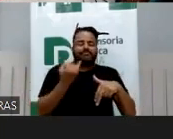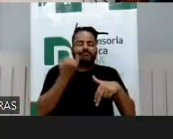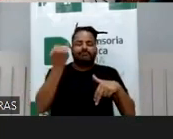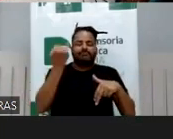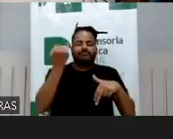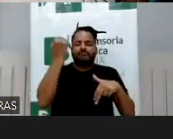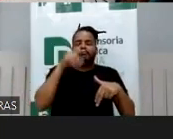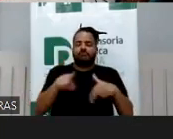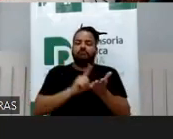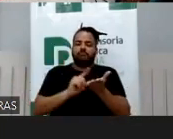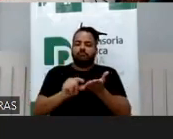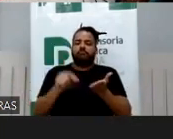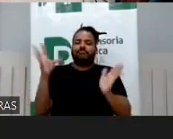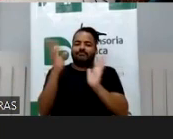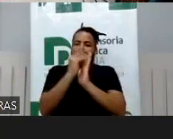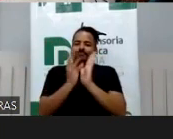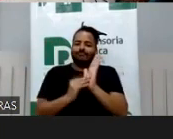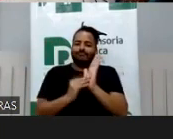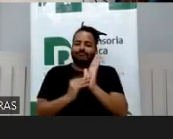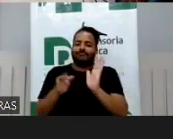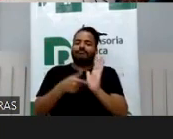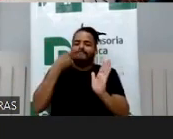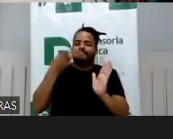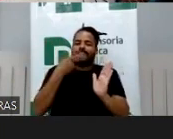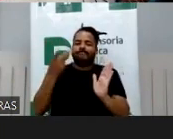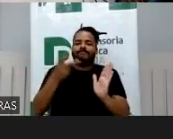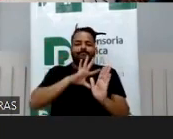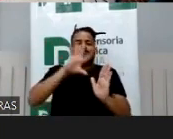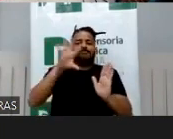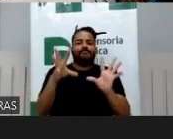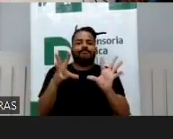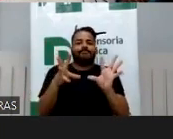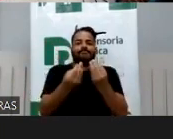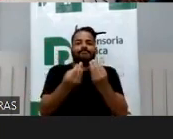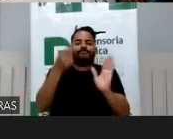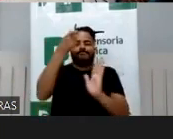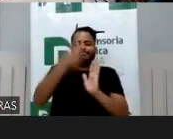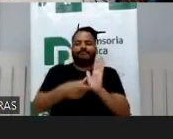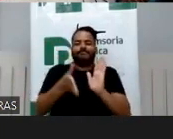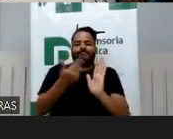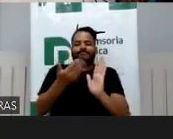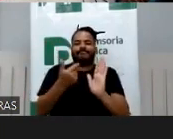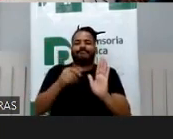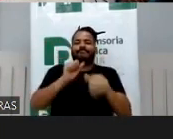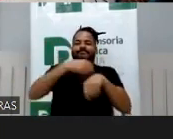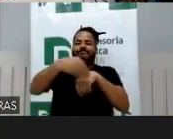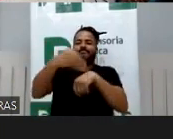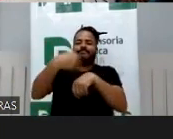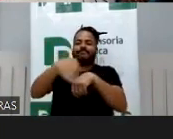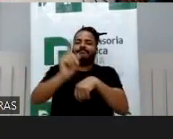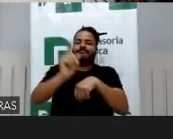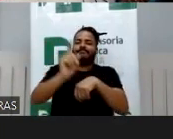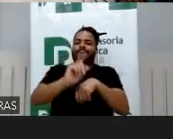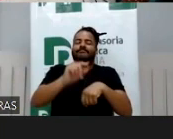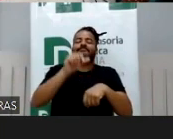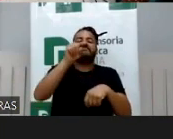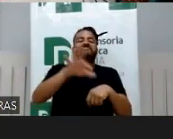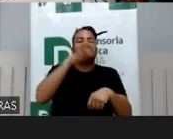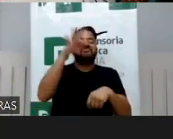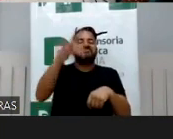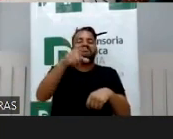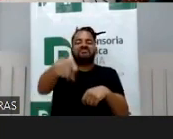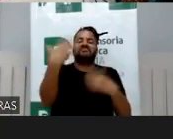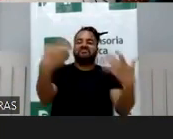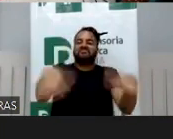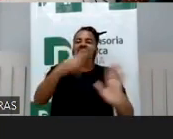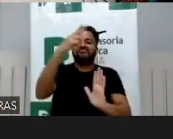artigo que eu escrevi mais recente fala disso. Também não vou dizer tudo que está lá senão vocês não vão querer ler, tá? Quando eu publicar, eu divulgo